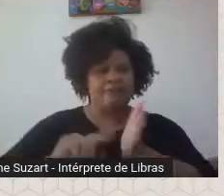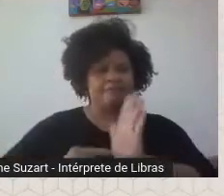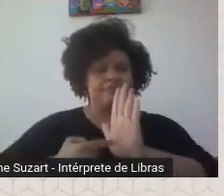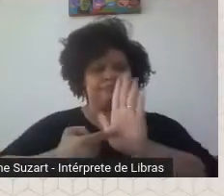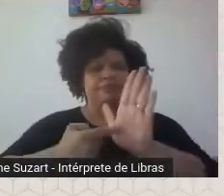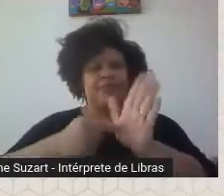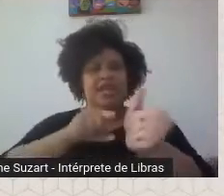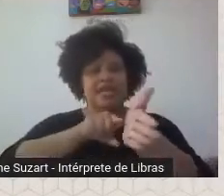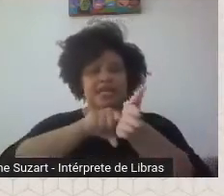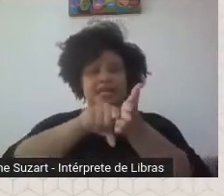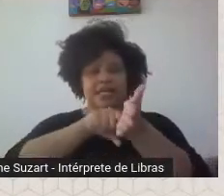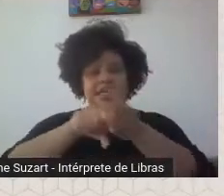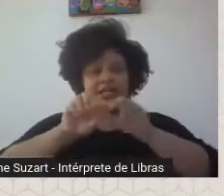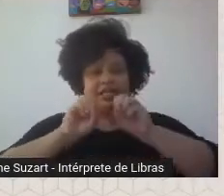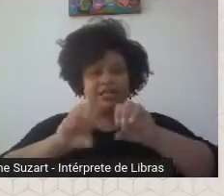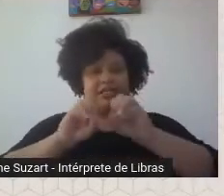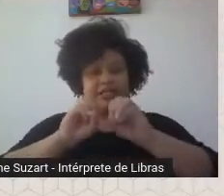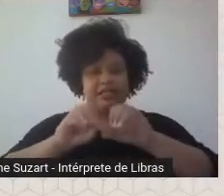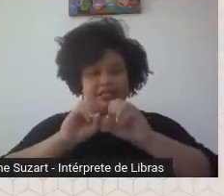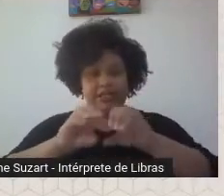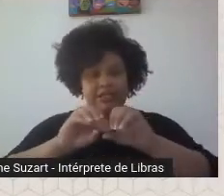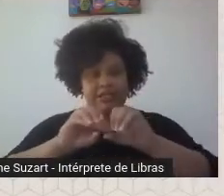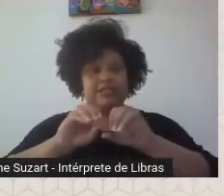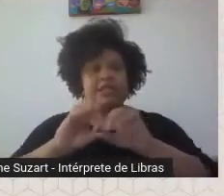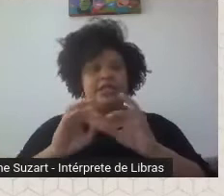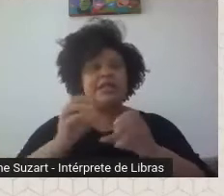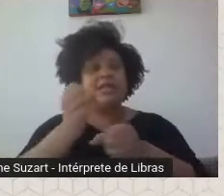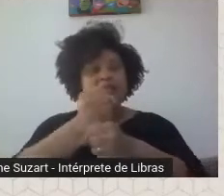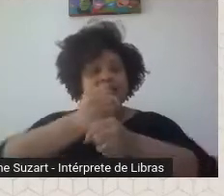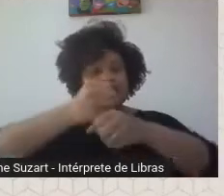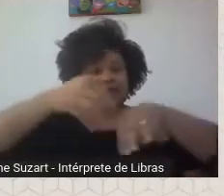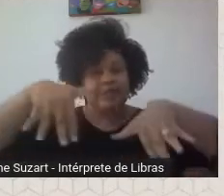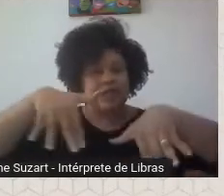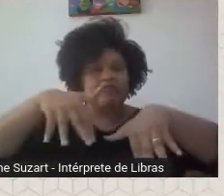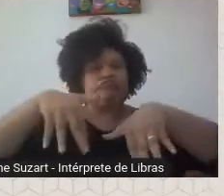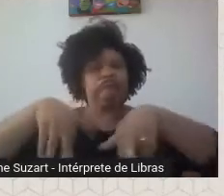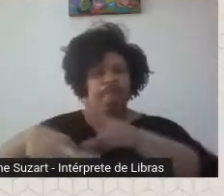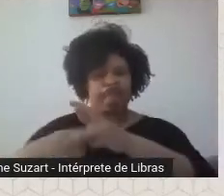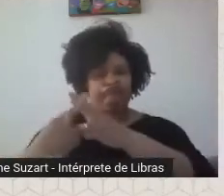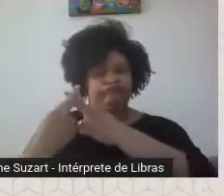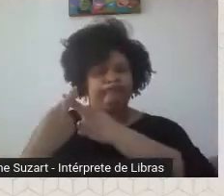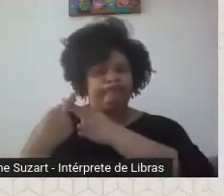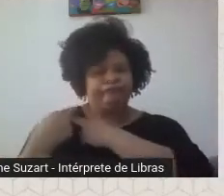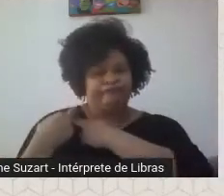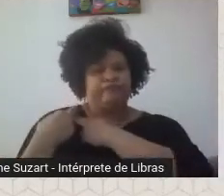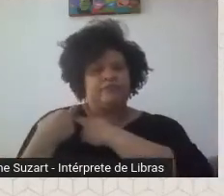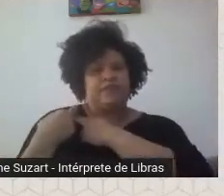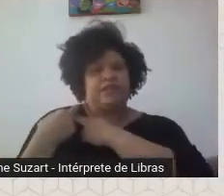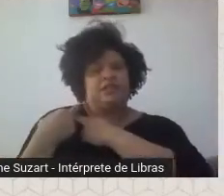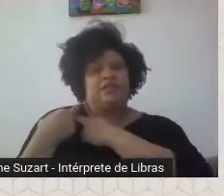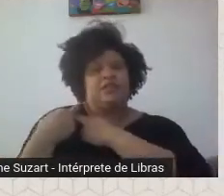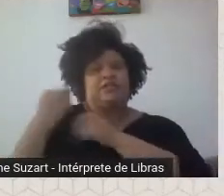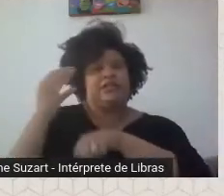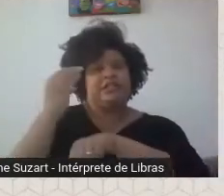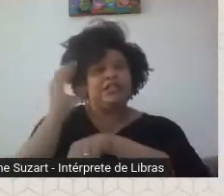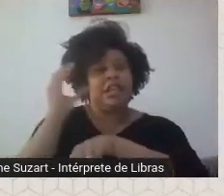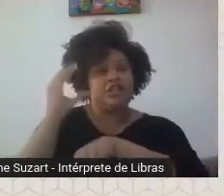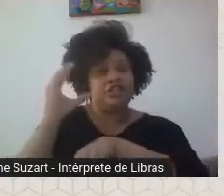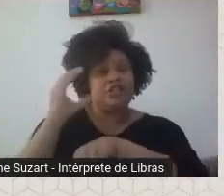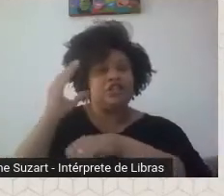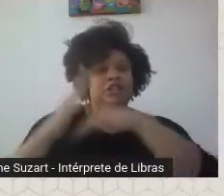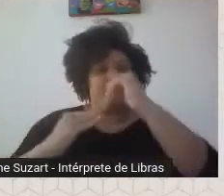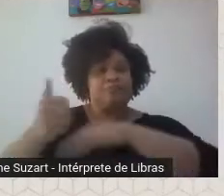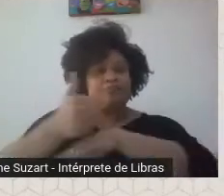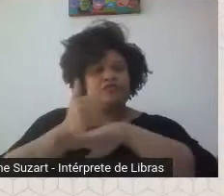à extensão, sempre com muita qualidade, sendo responsável pela formação da grande maioria dos cientistas e profissionais de destaque no